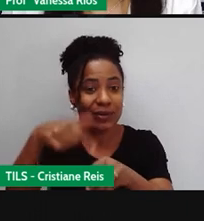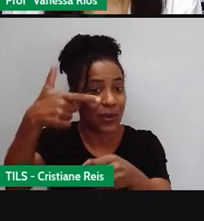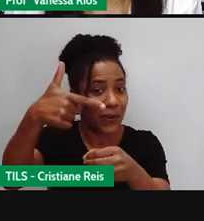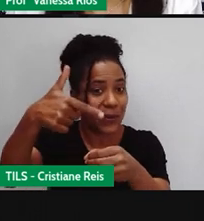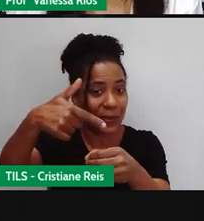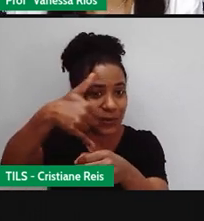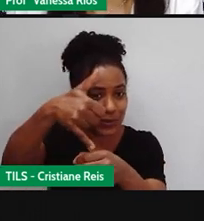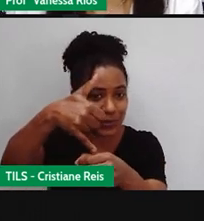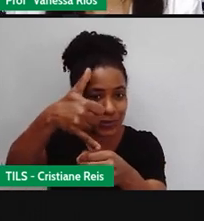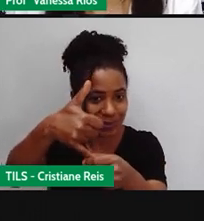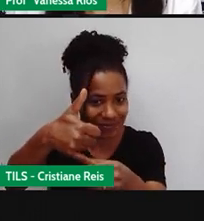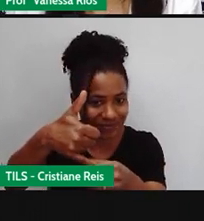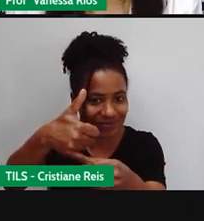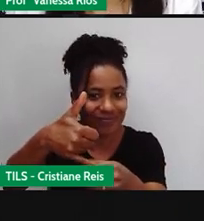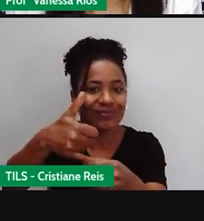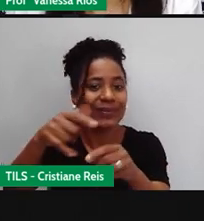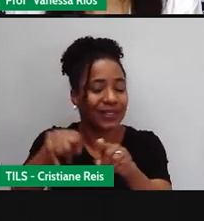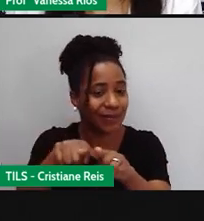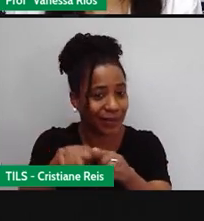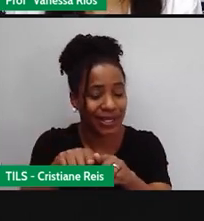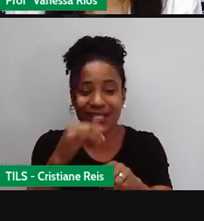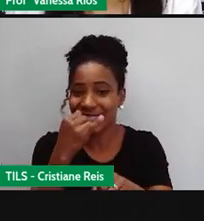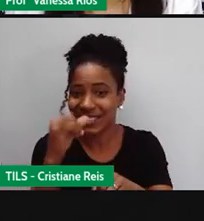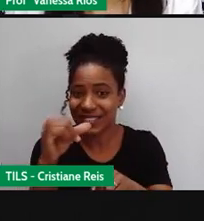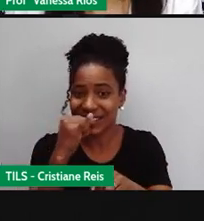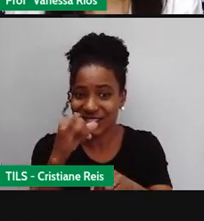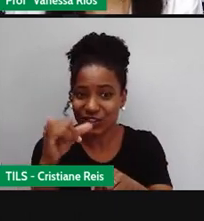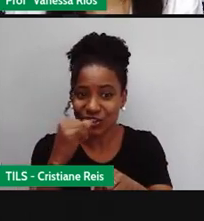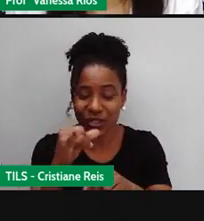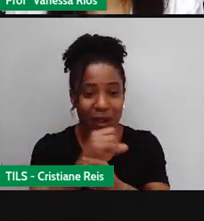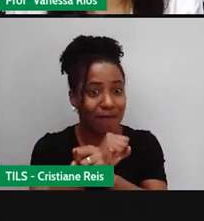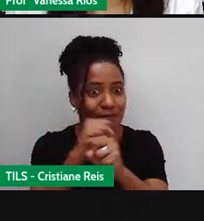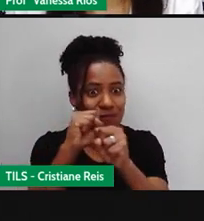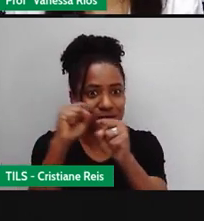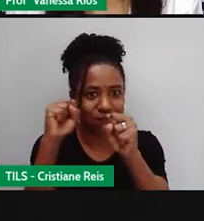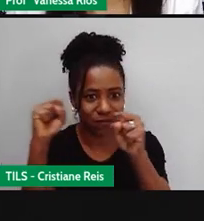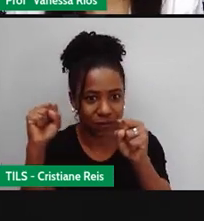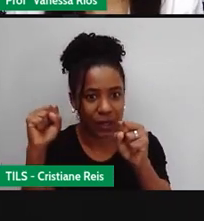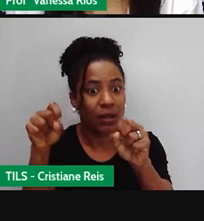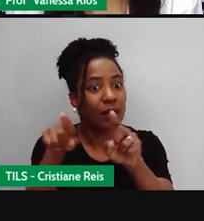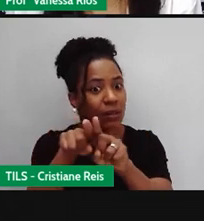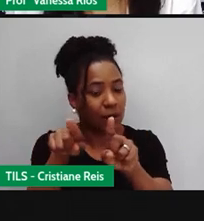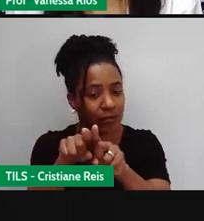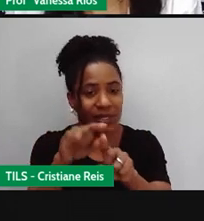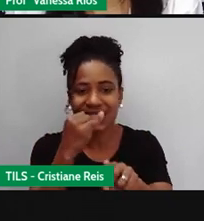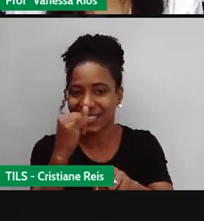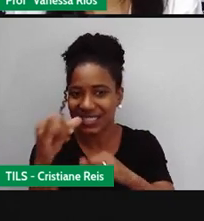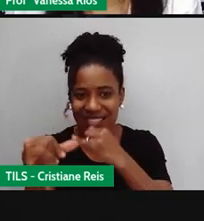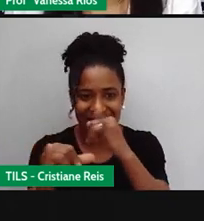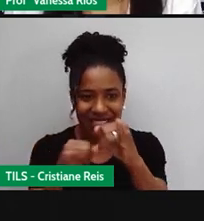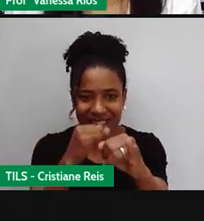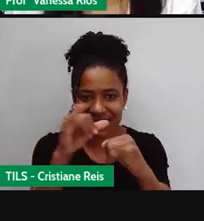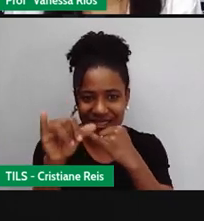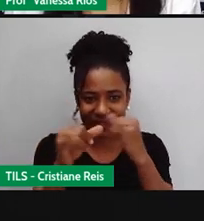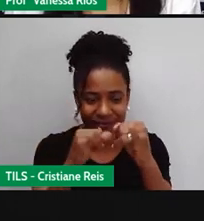e também a energia nuclear, que é a energia atômica, que é feito nas usinas